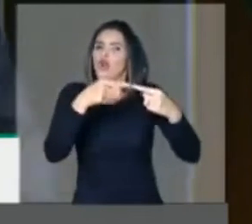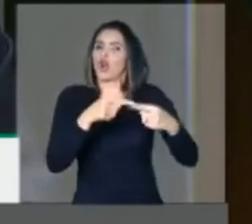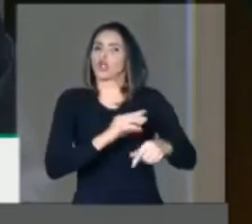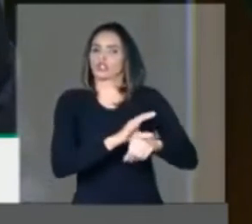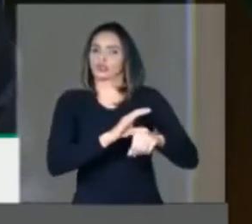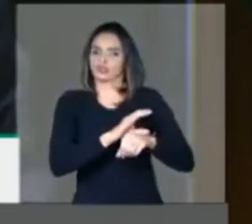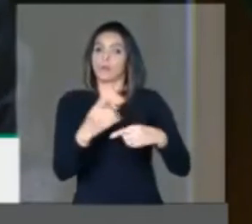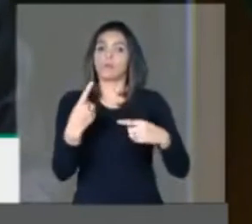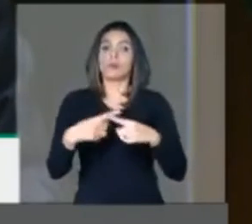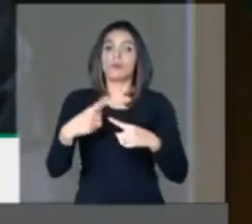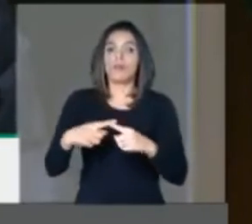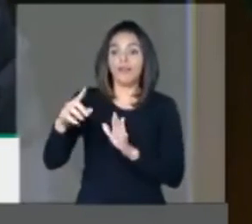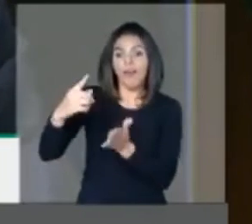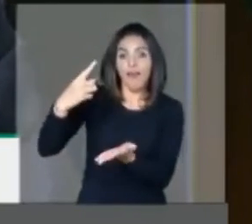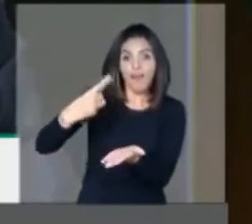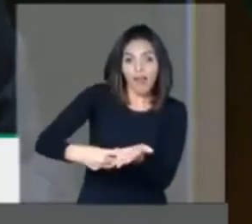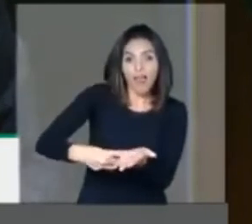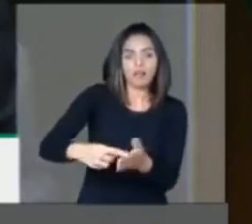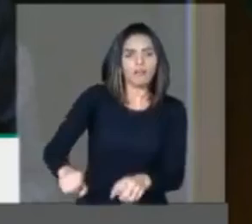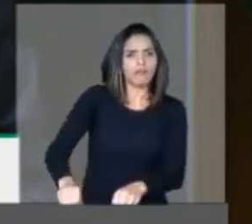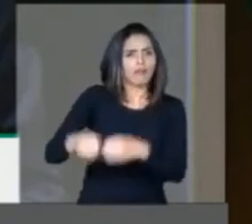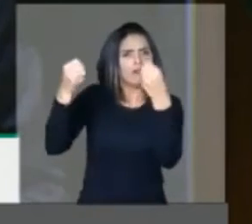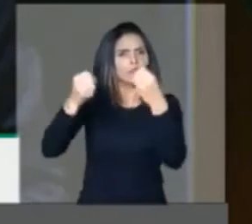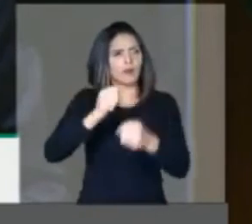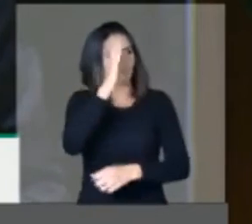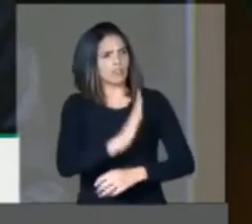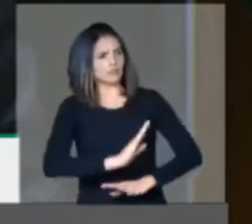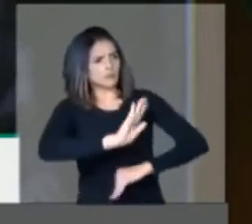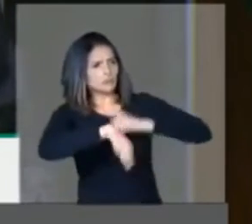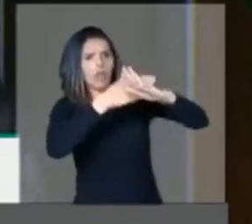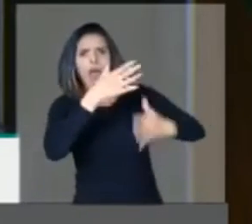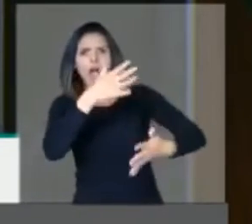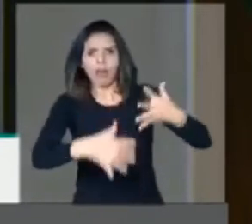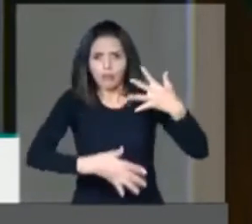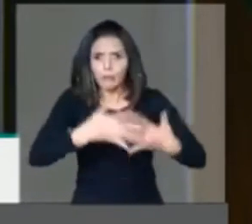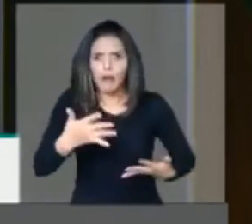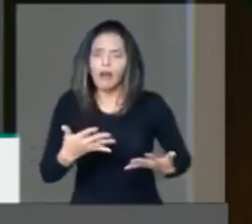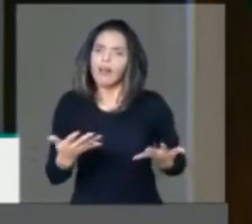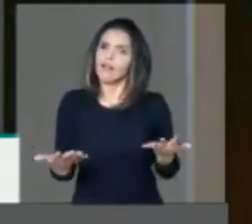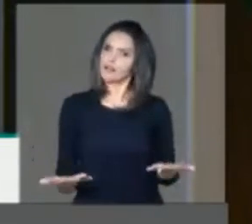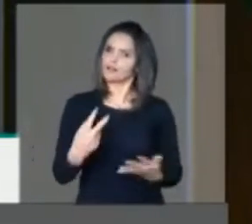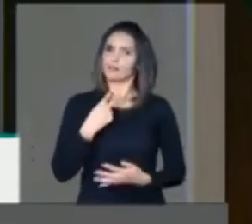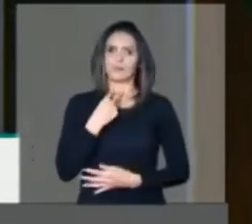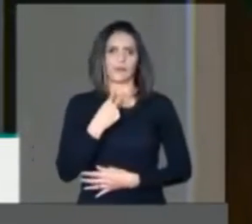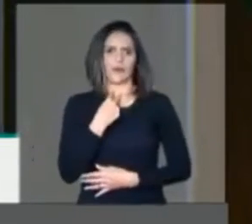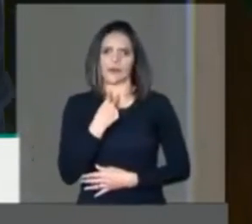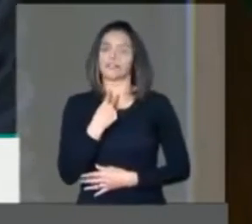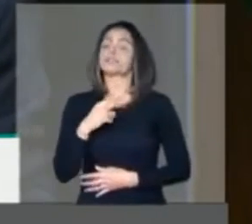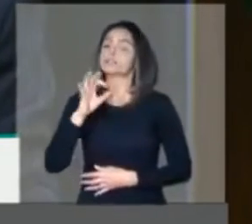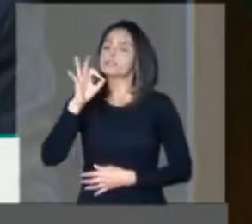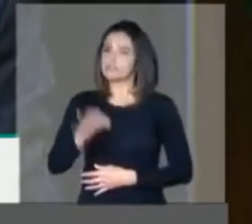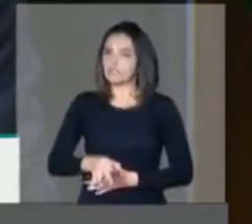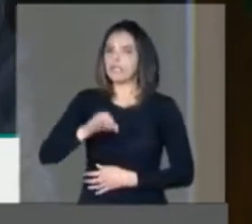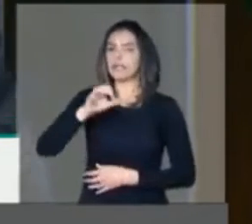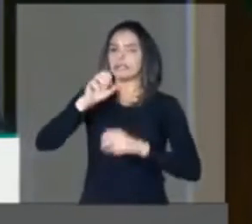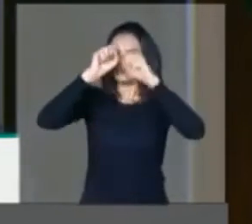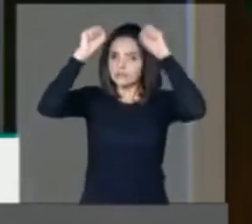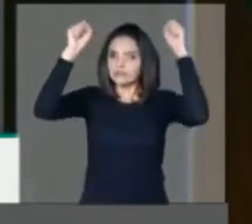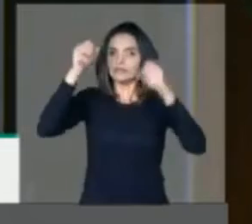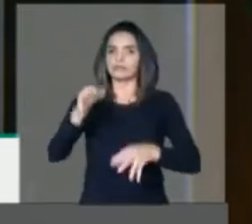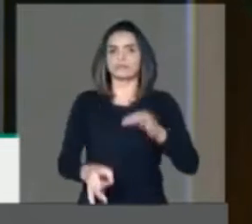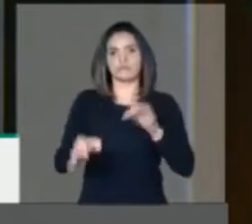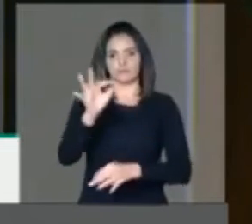não pode quebrar a possibilidade do Brasil se desenvolver. Muitos aqui imaginam que esse país